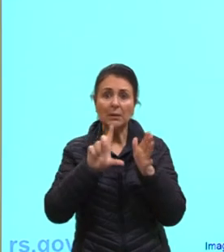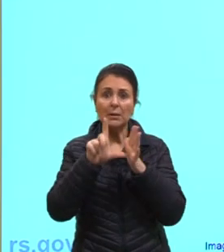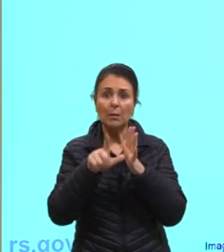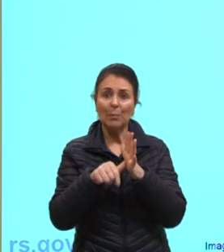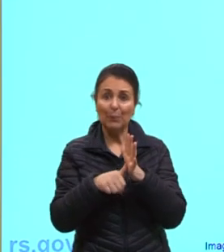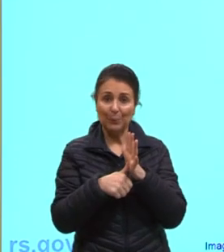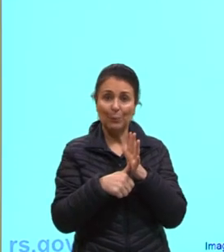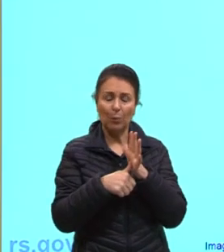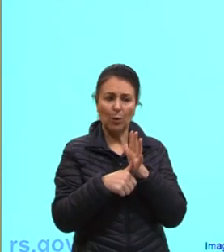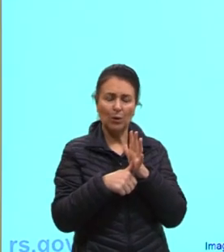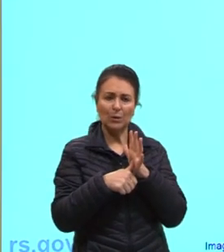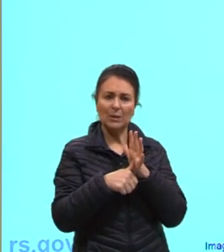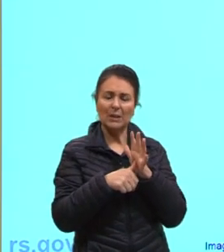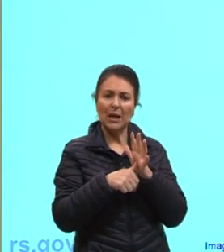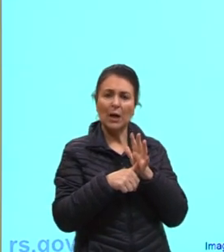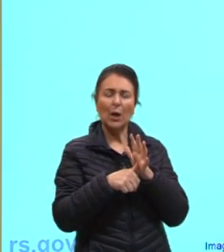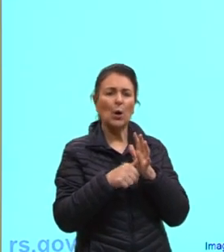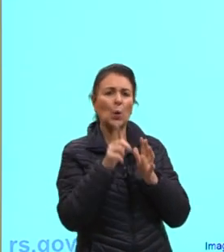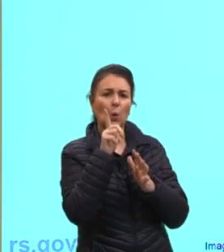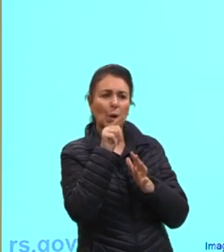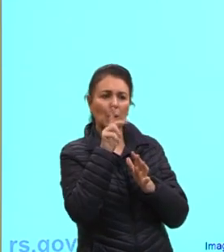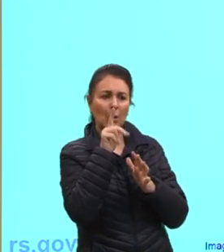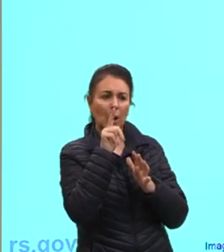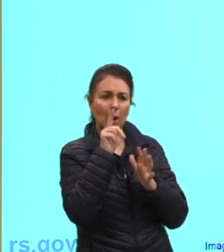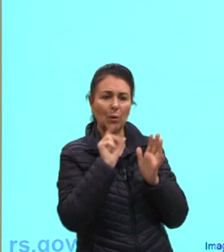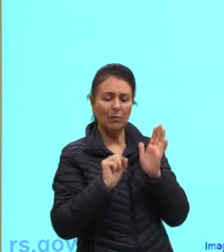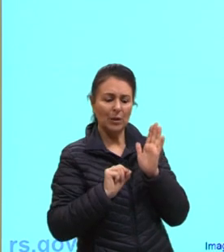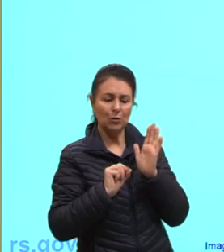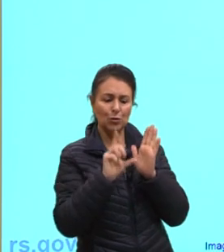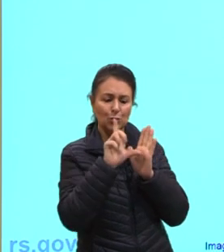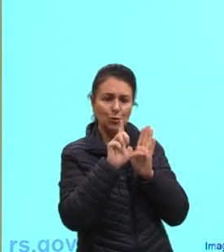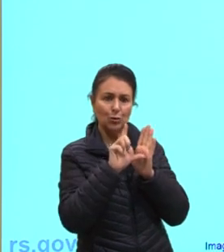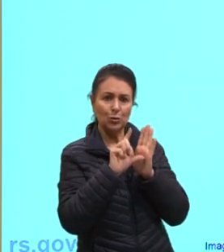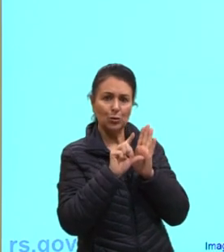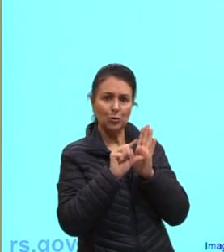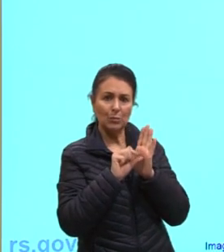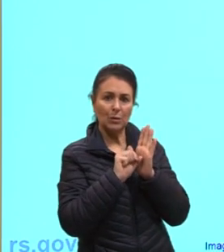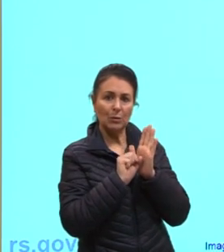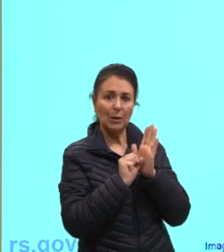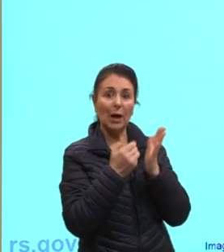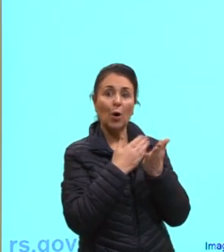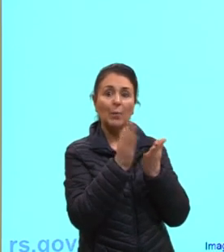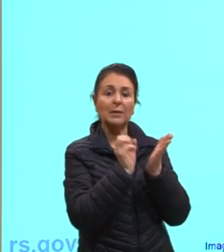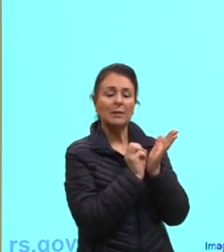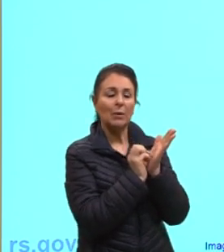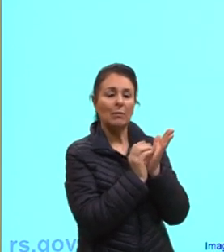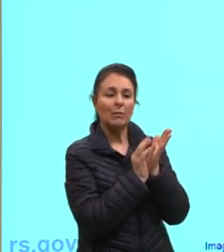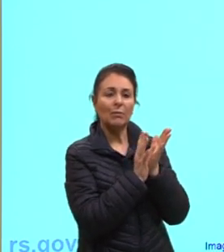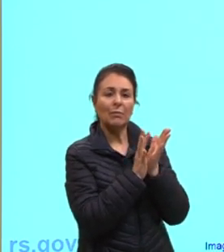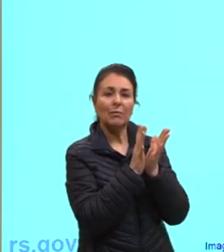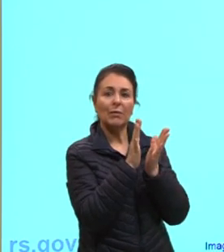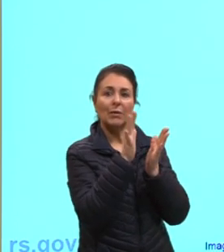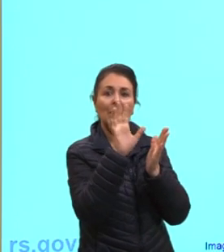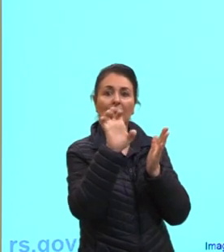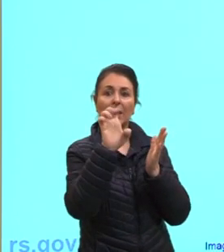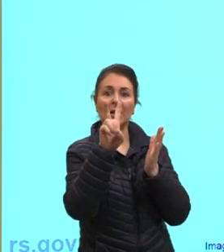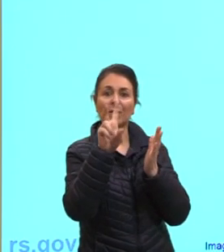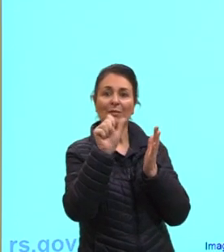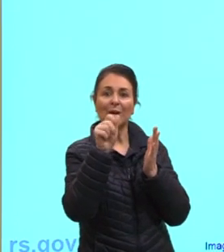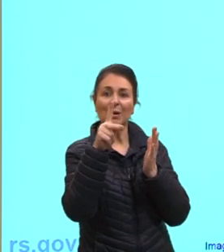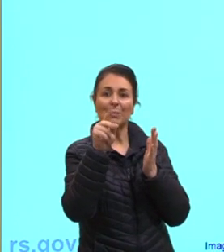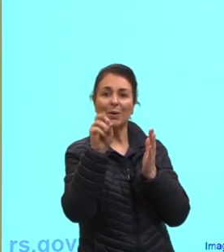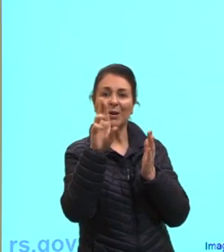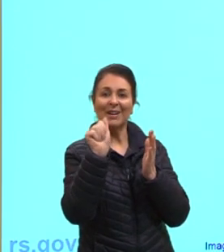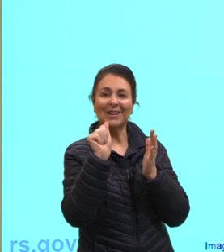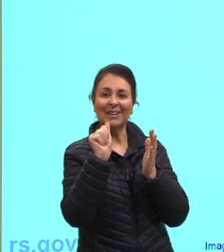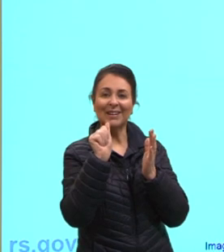quando essa quantidade de água acaba ficando pouca, né? O que acontece com ela? Ela evapora. Ela não continua pingando no chão,